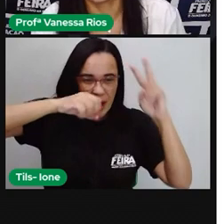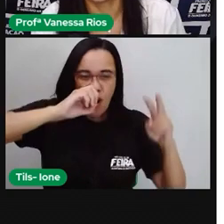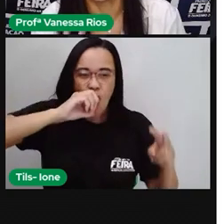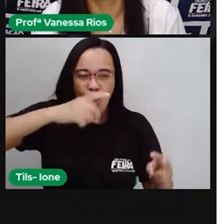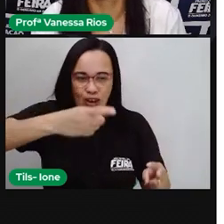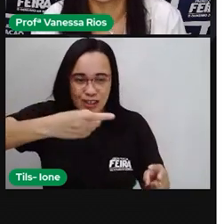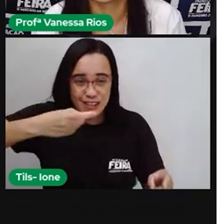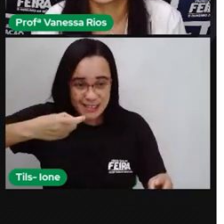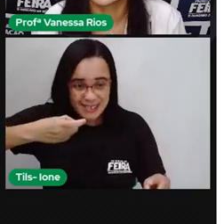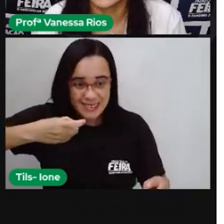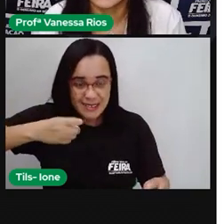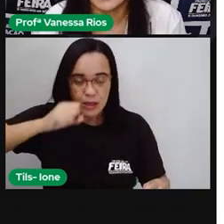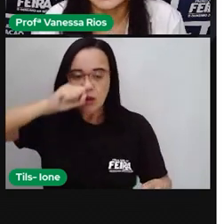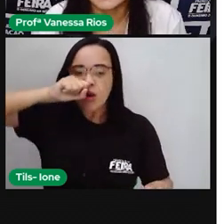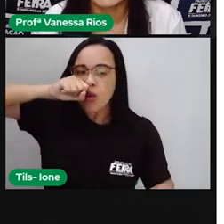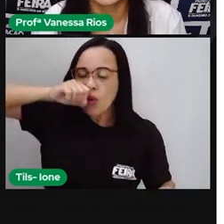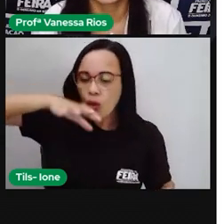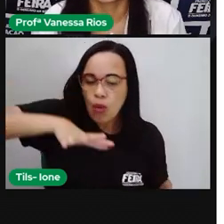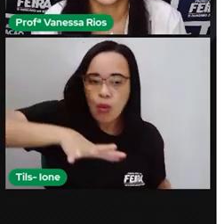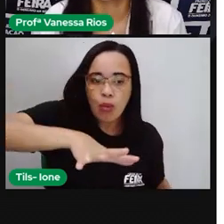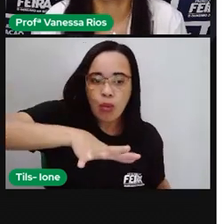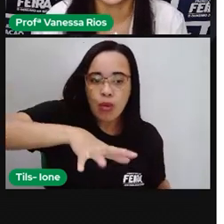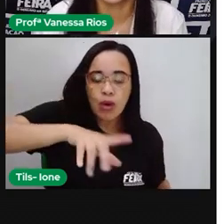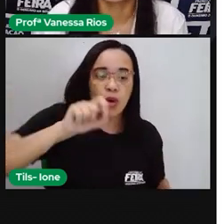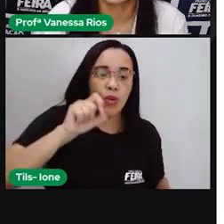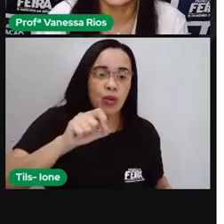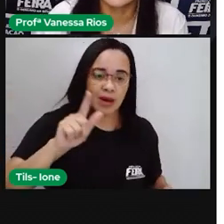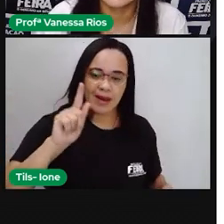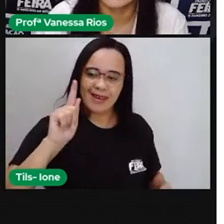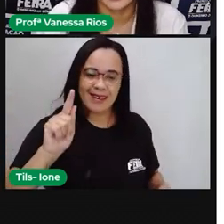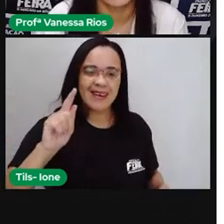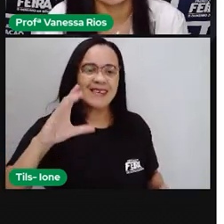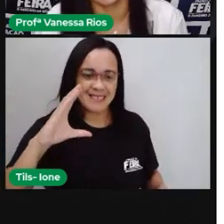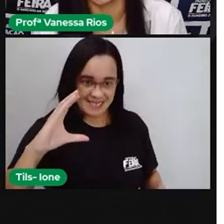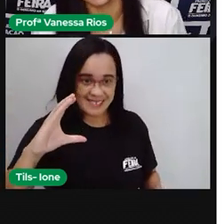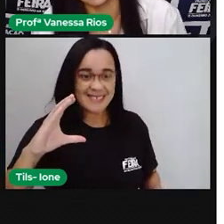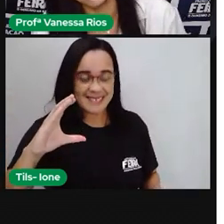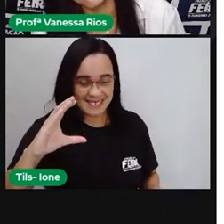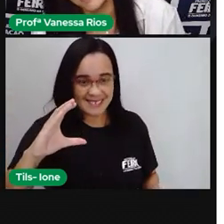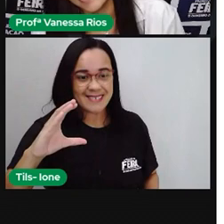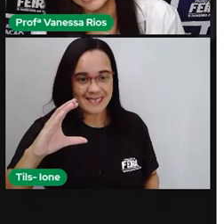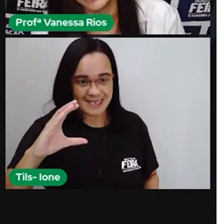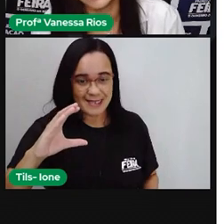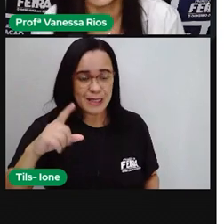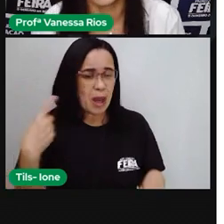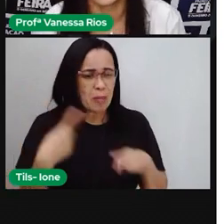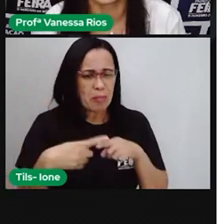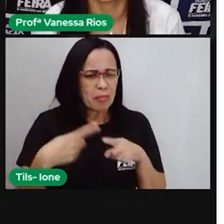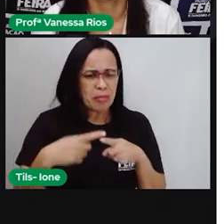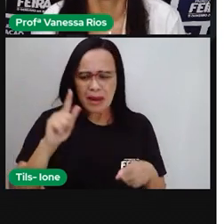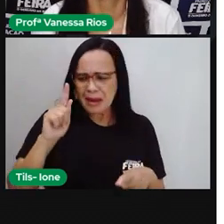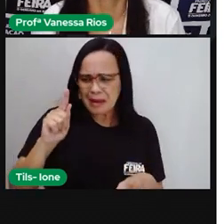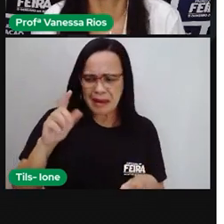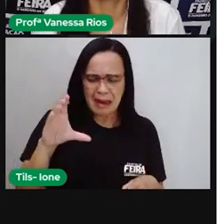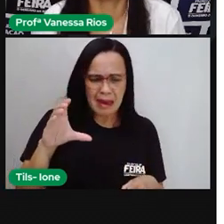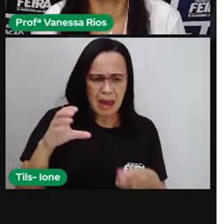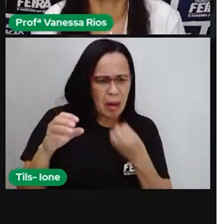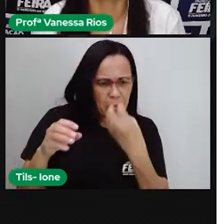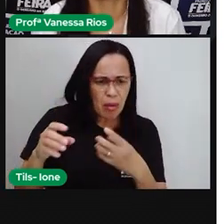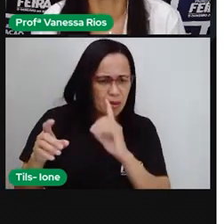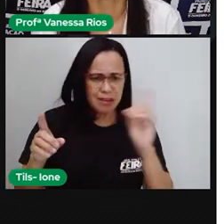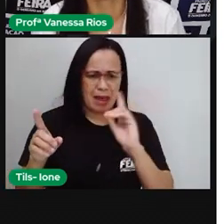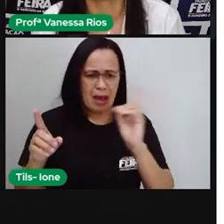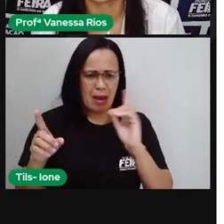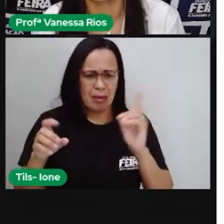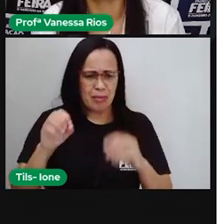para fora do nosso corpo aí o gás carbônico, que é algo que não vai servir para o nosso corpo. E o sistema